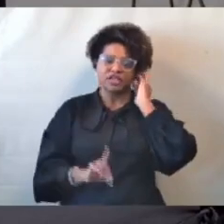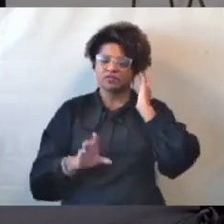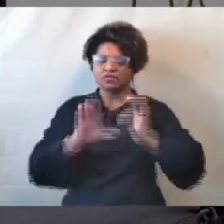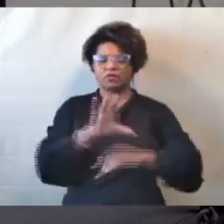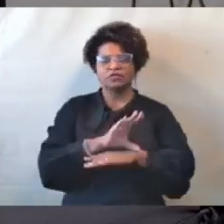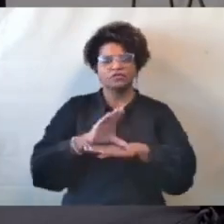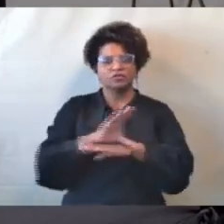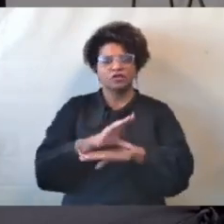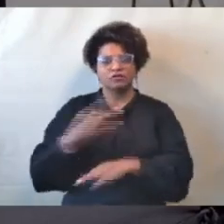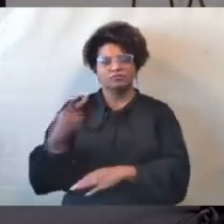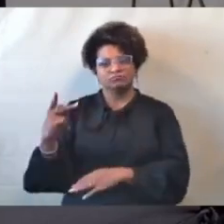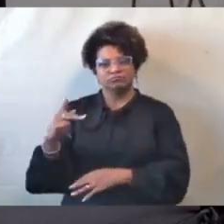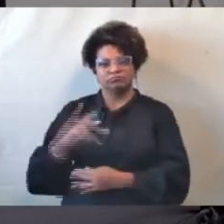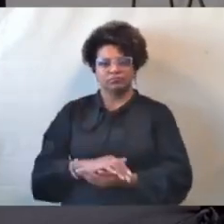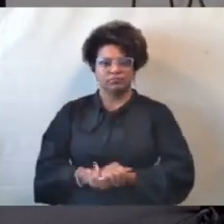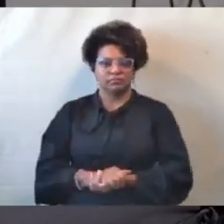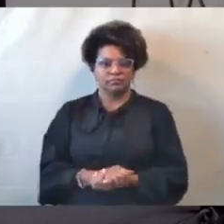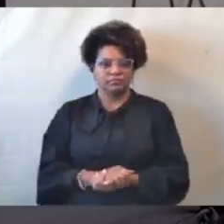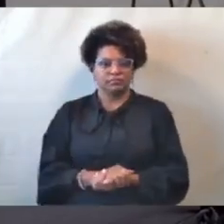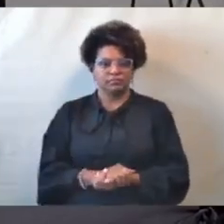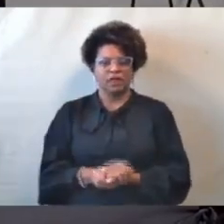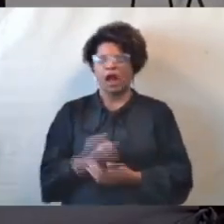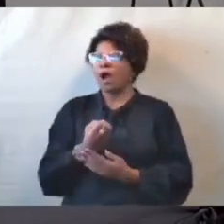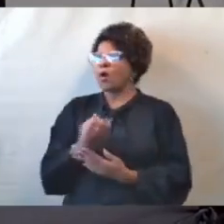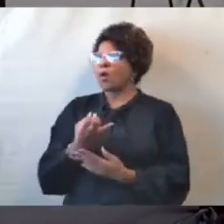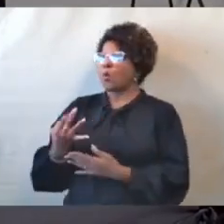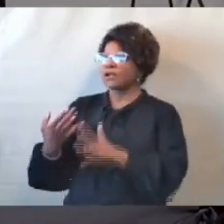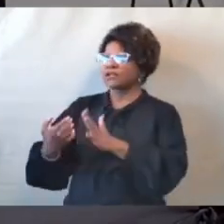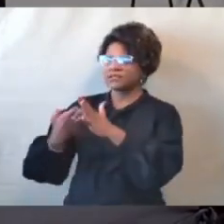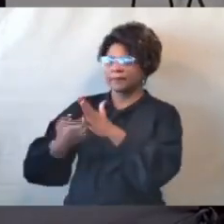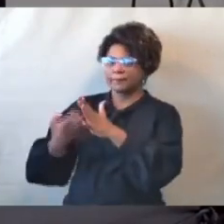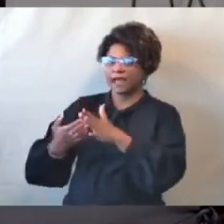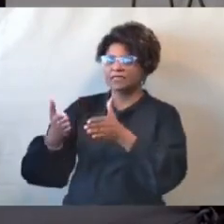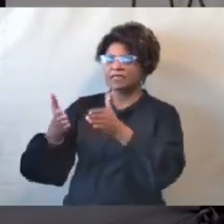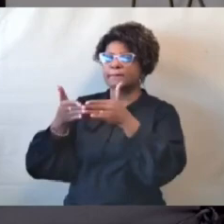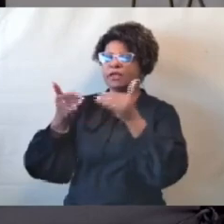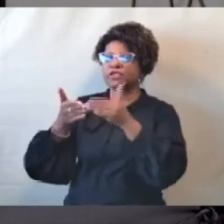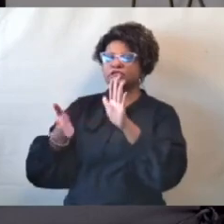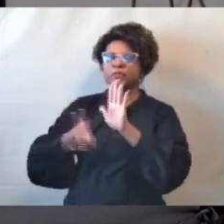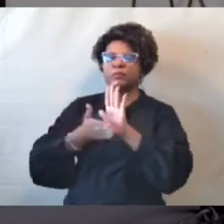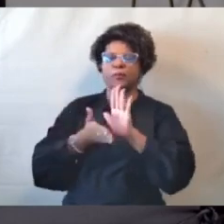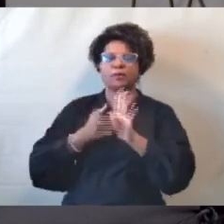Há quantas empresas foi solicitada proposta técnica?